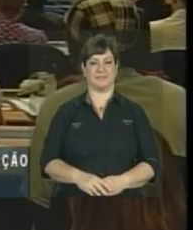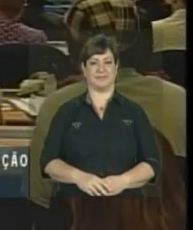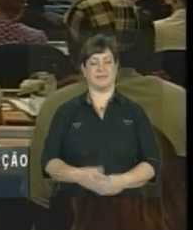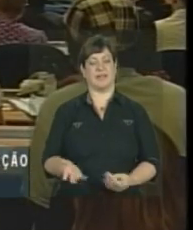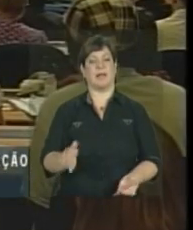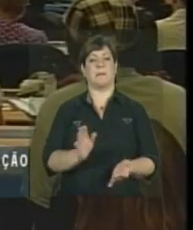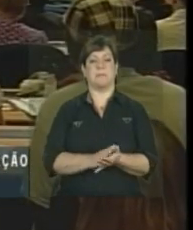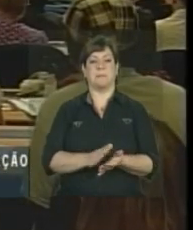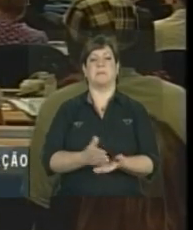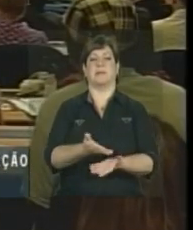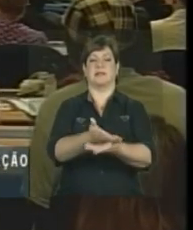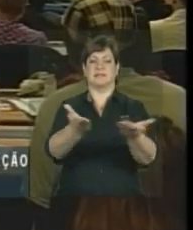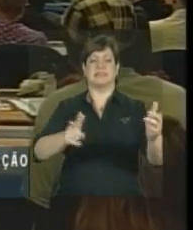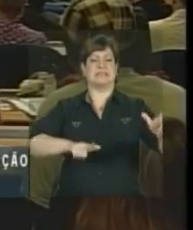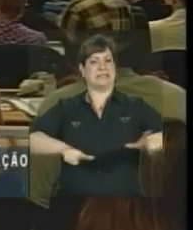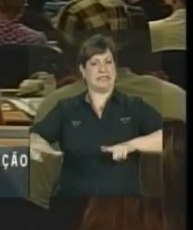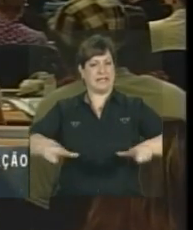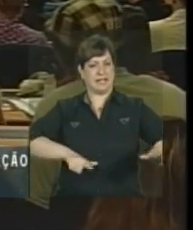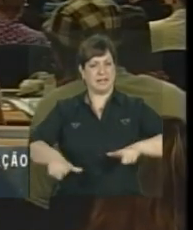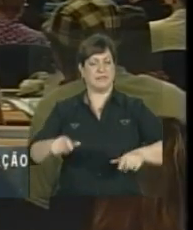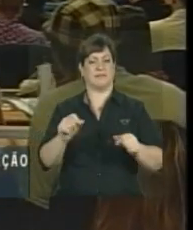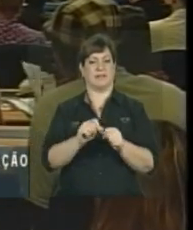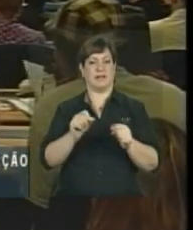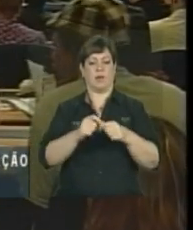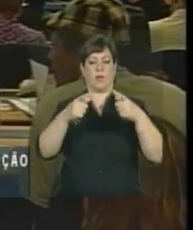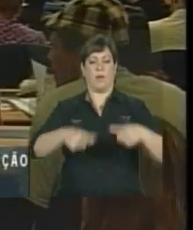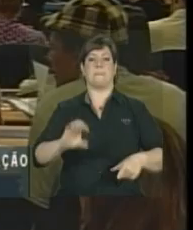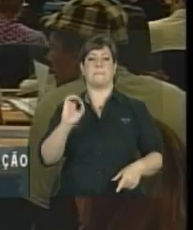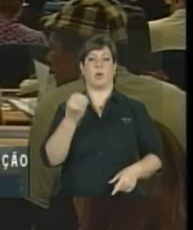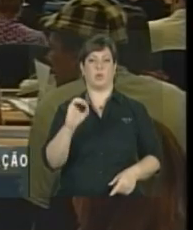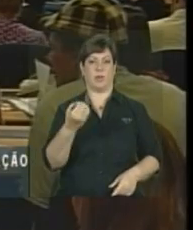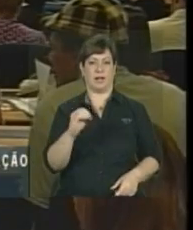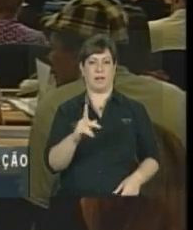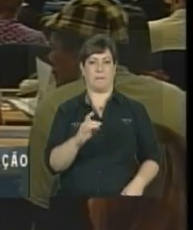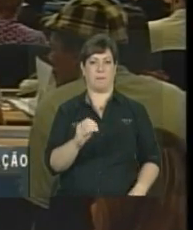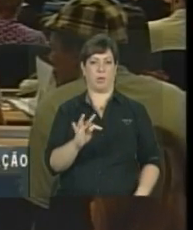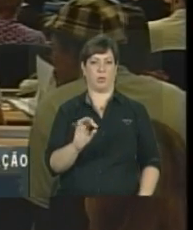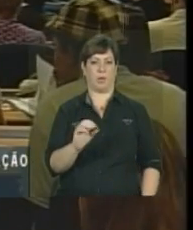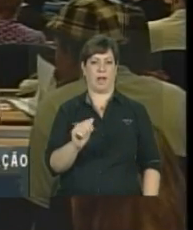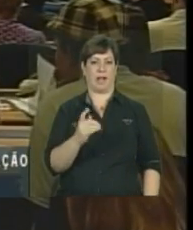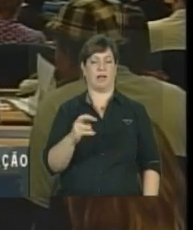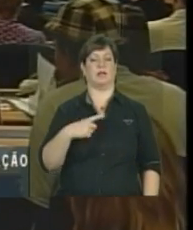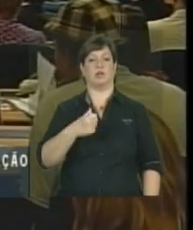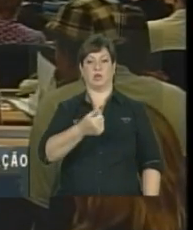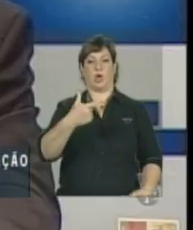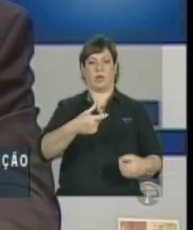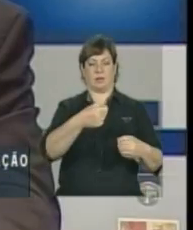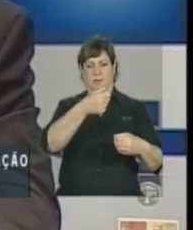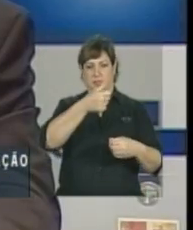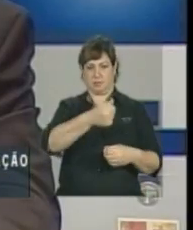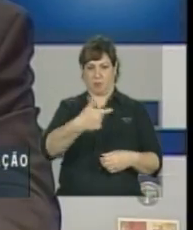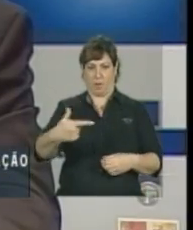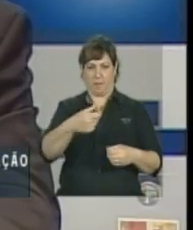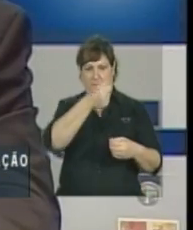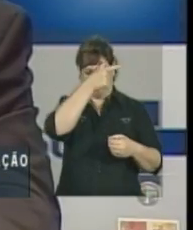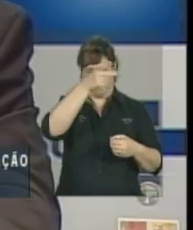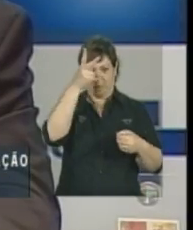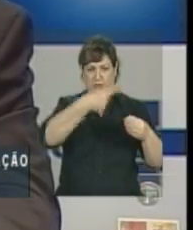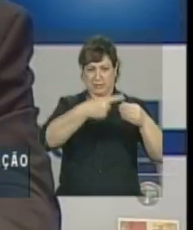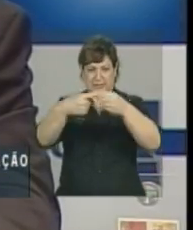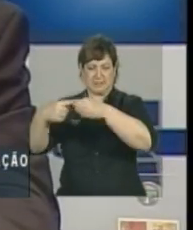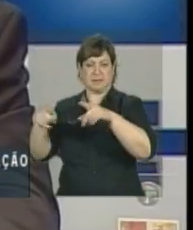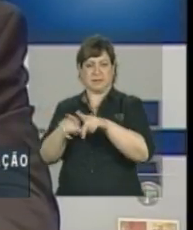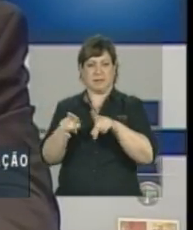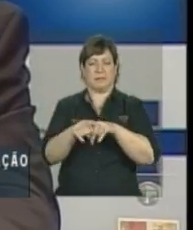Vou parabenizar o trabalho que foi feito em Porto Alegre, nos outros 12 municípios também, mas com a estratégia